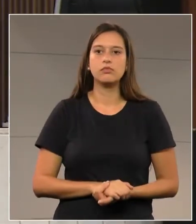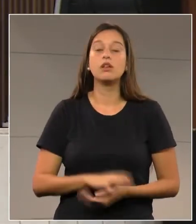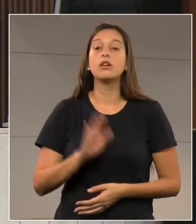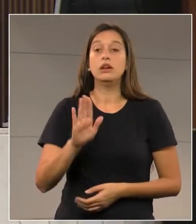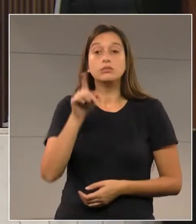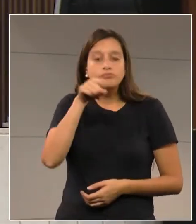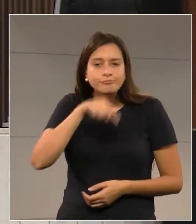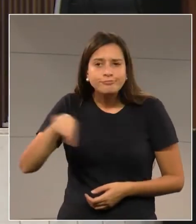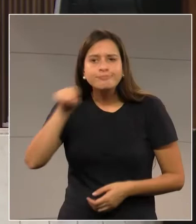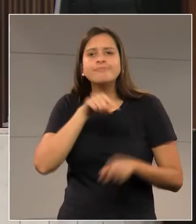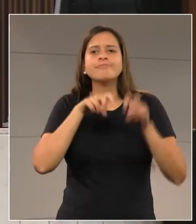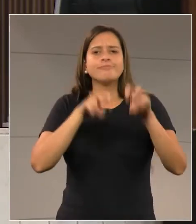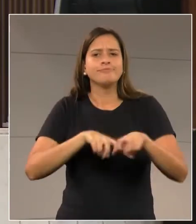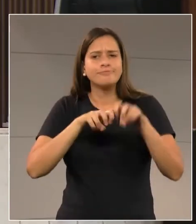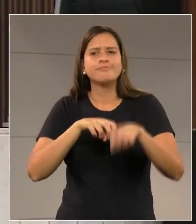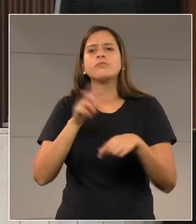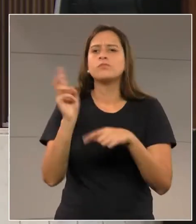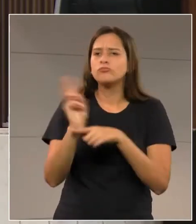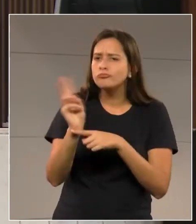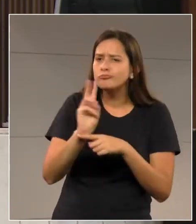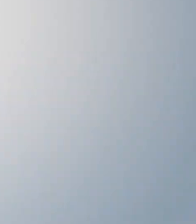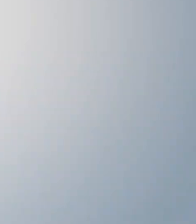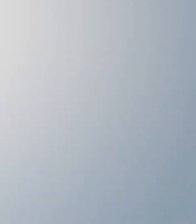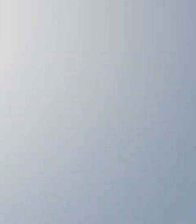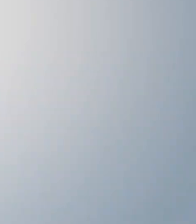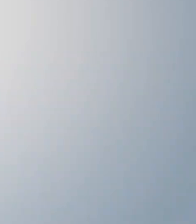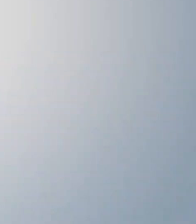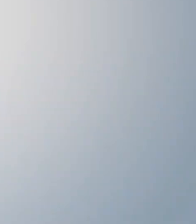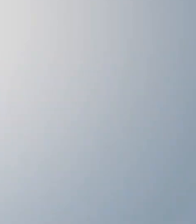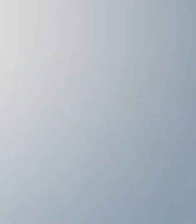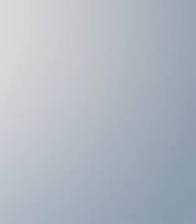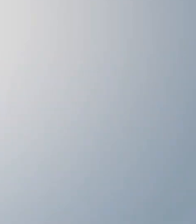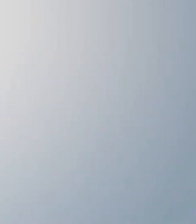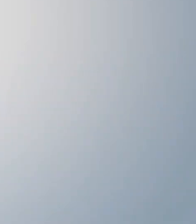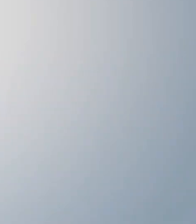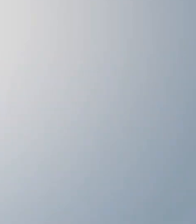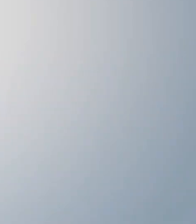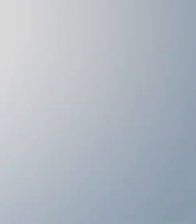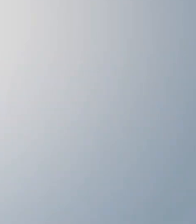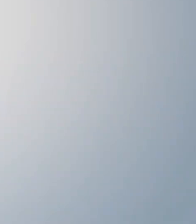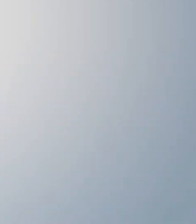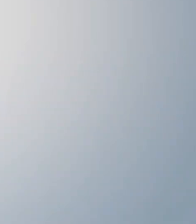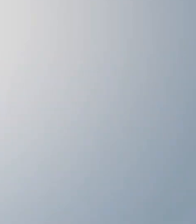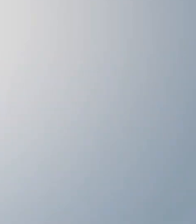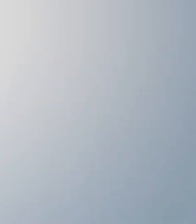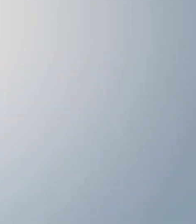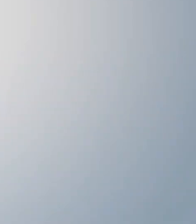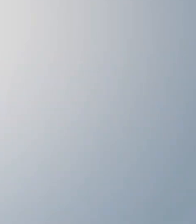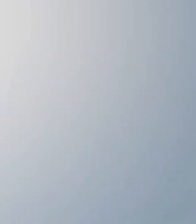Muito obrigada, senhor presidente, muito obrigada, senhores deputados. Obrigado. Obrigado. Obrigado. Obrigado. Obrigado. Obrigado.